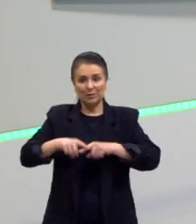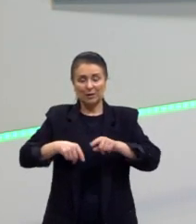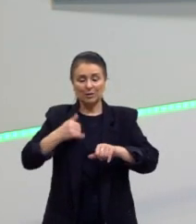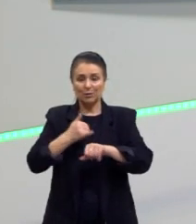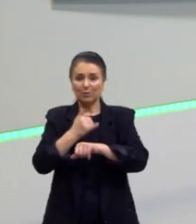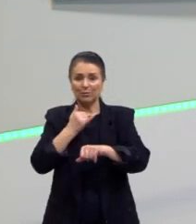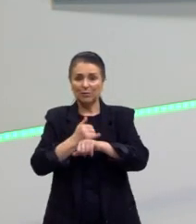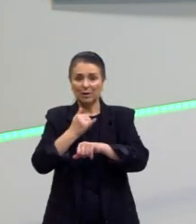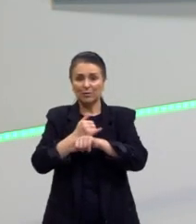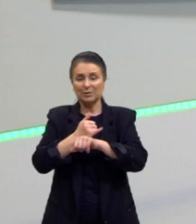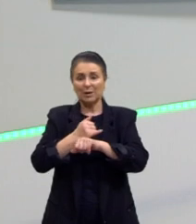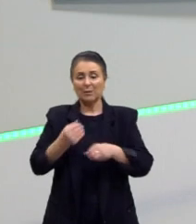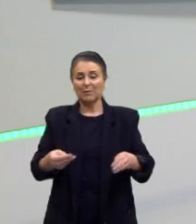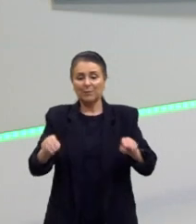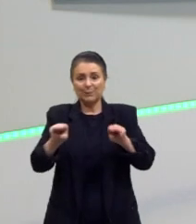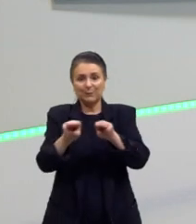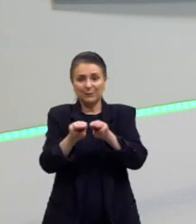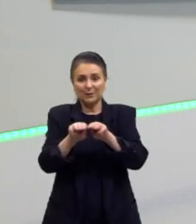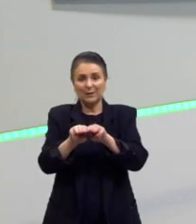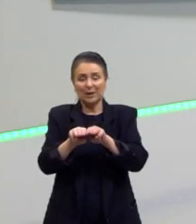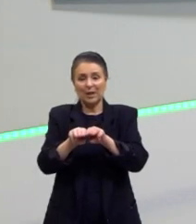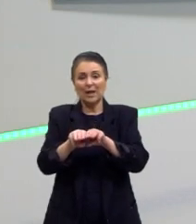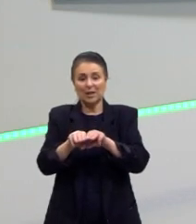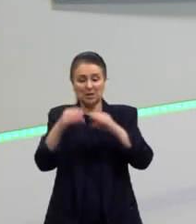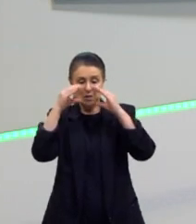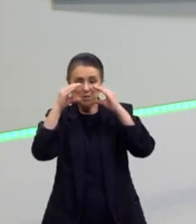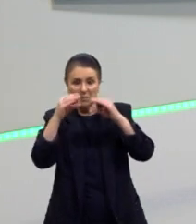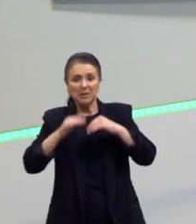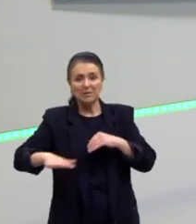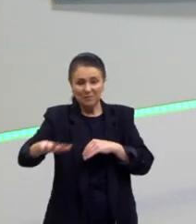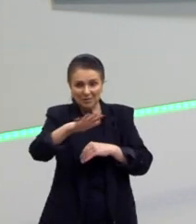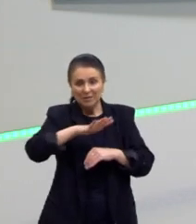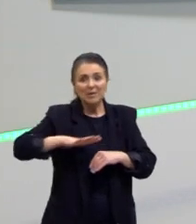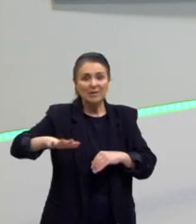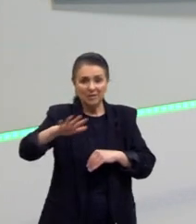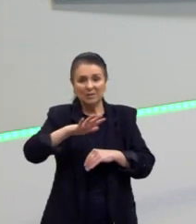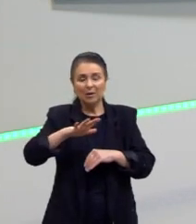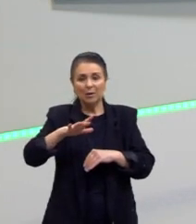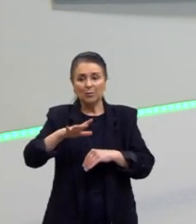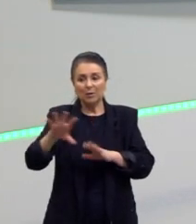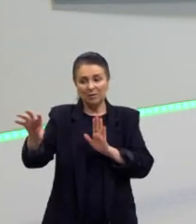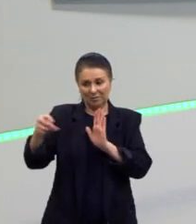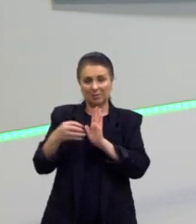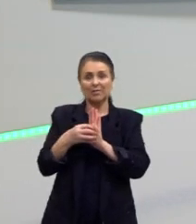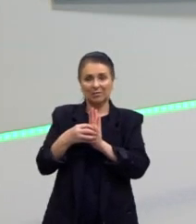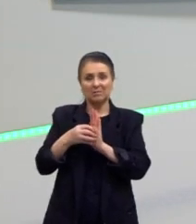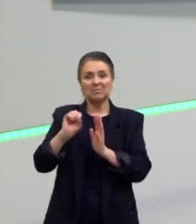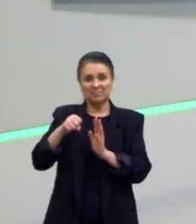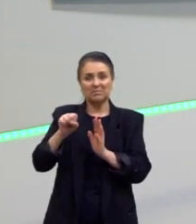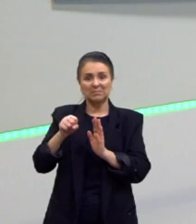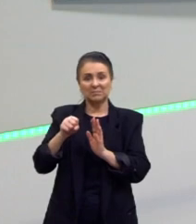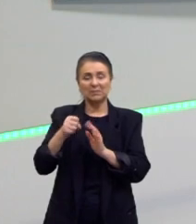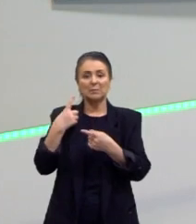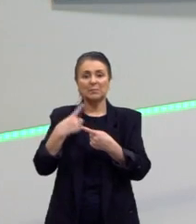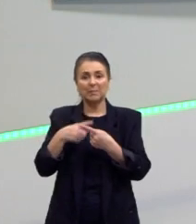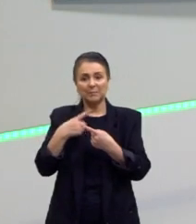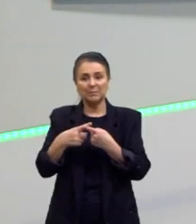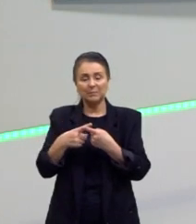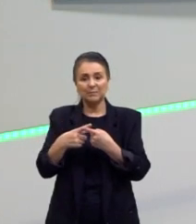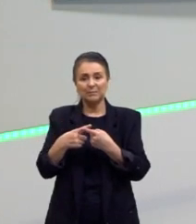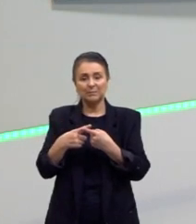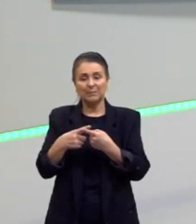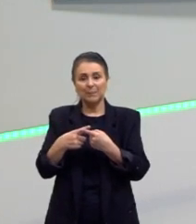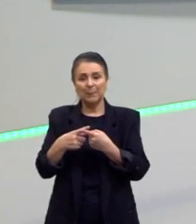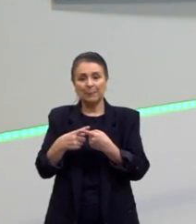ferromagnéticos, eles vão obedecer, né? Esse campo magnético e geralmente vão ser atraídos. Por quê? Porque eles querem